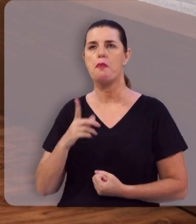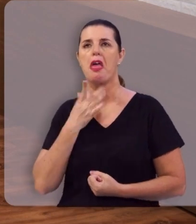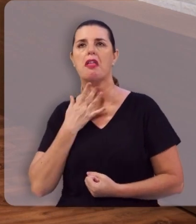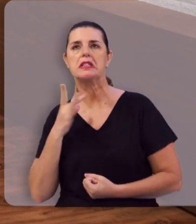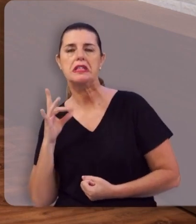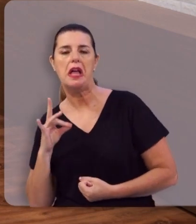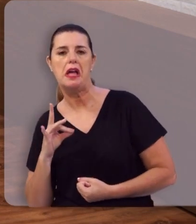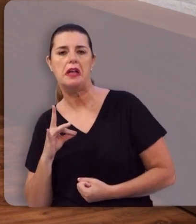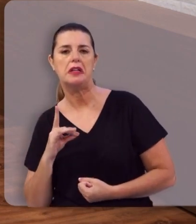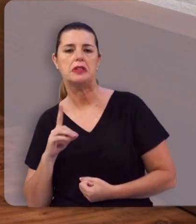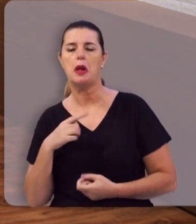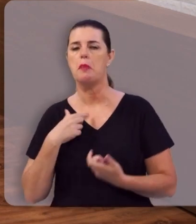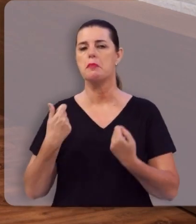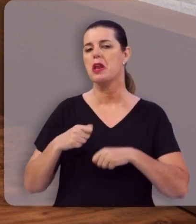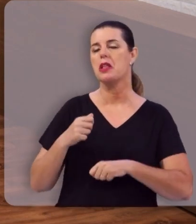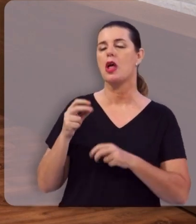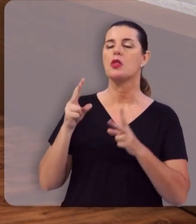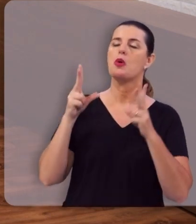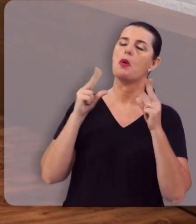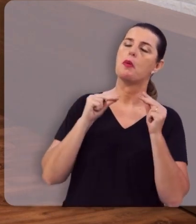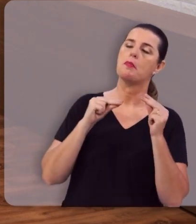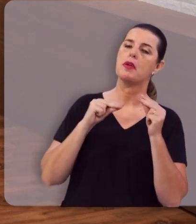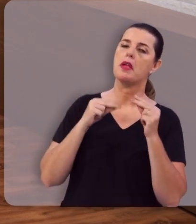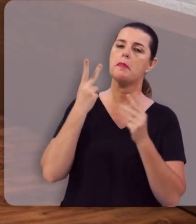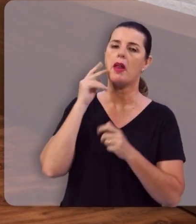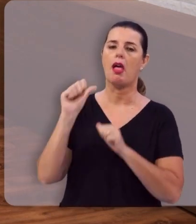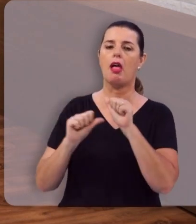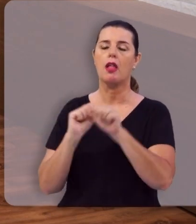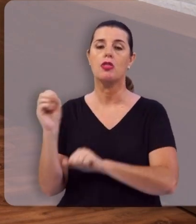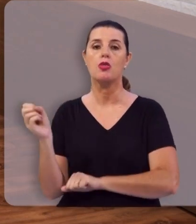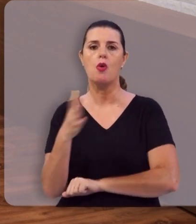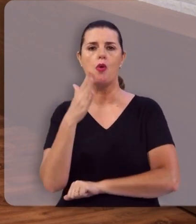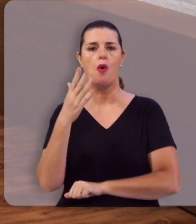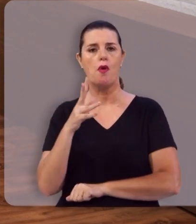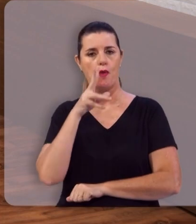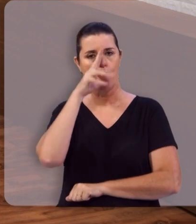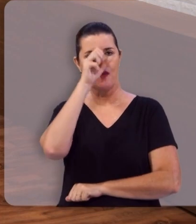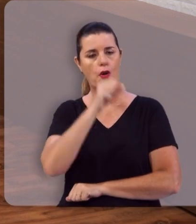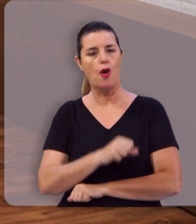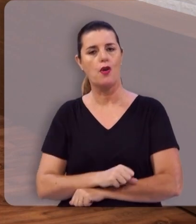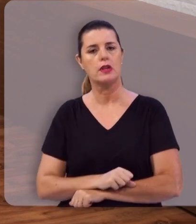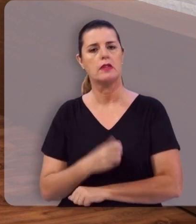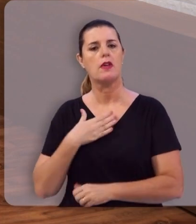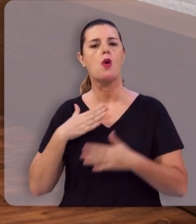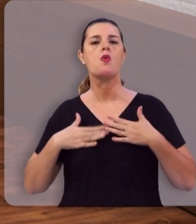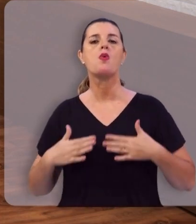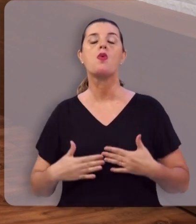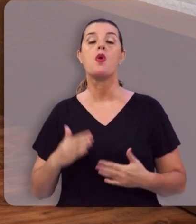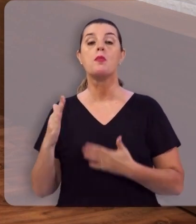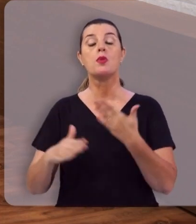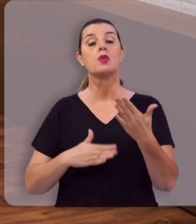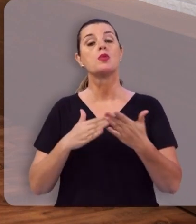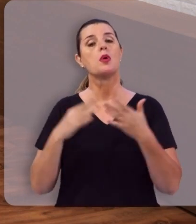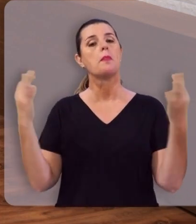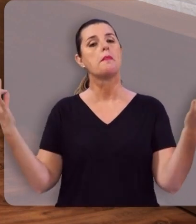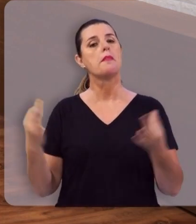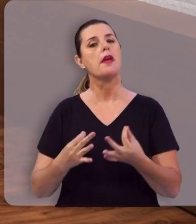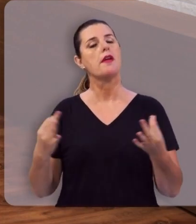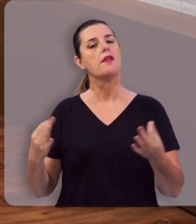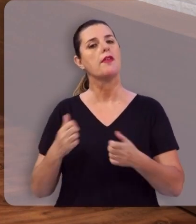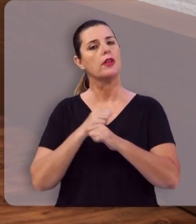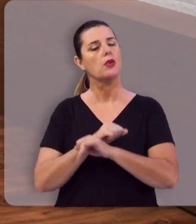sede, não vai precisar de dormir para renovar suas forças, vai ser um corpo plenamente perfeito e